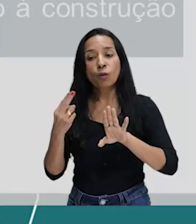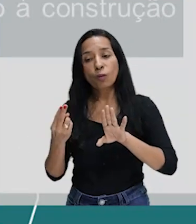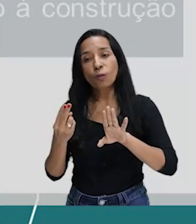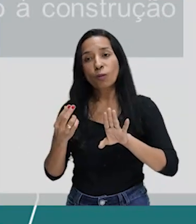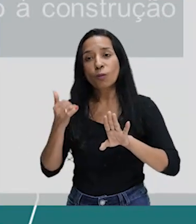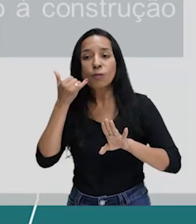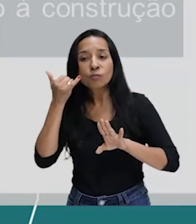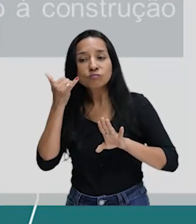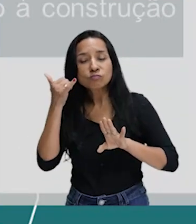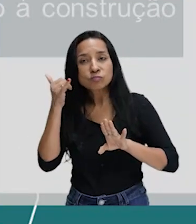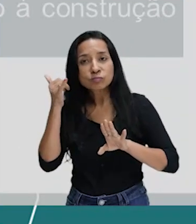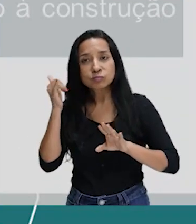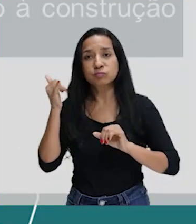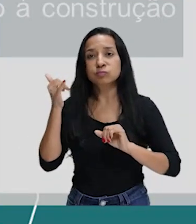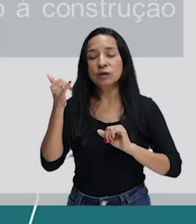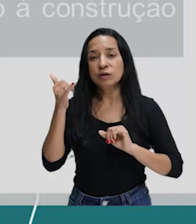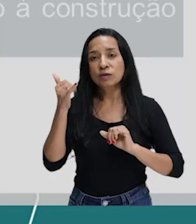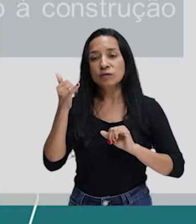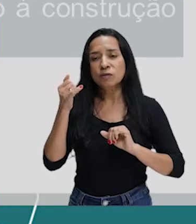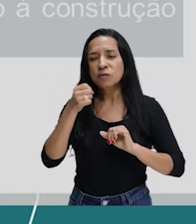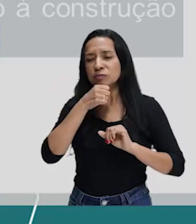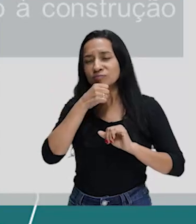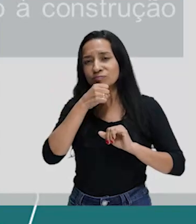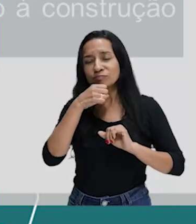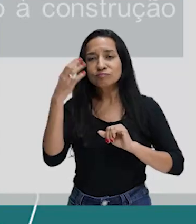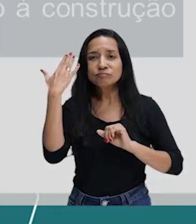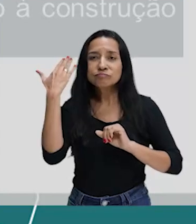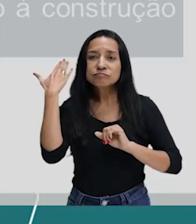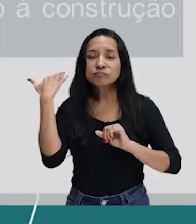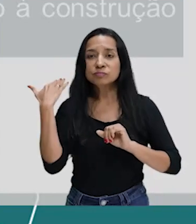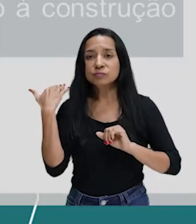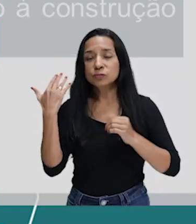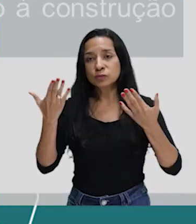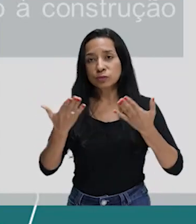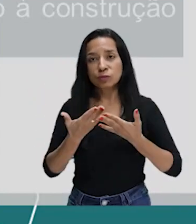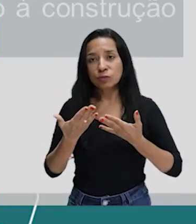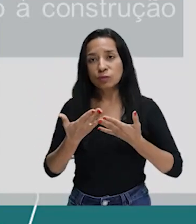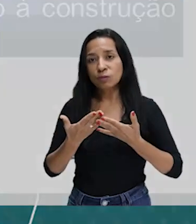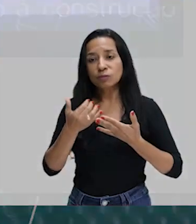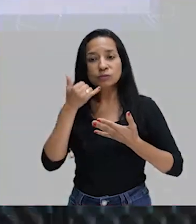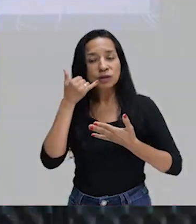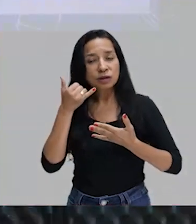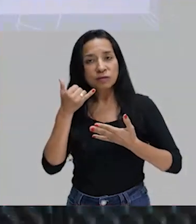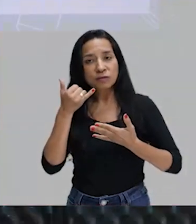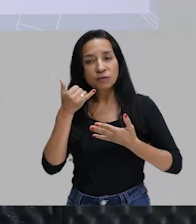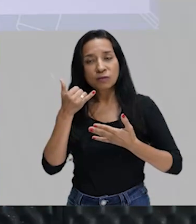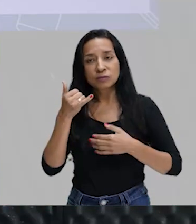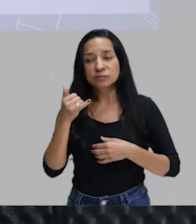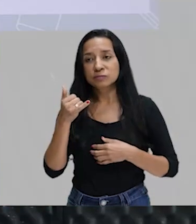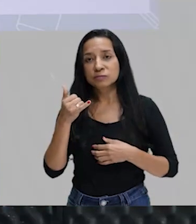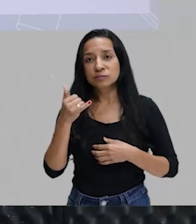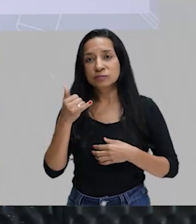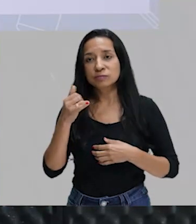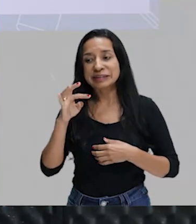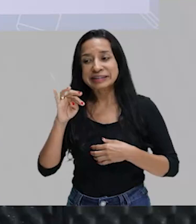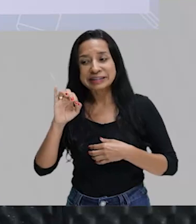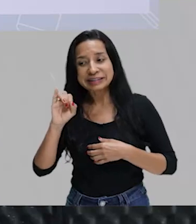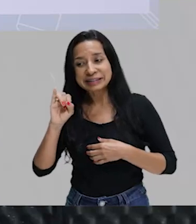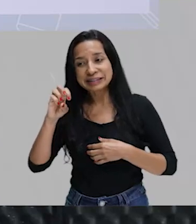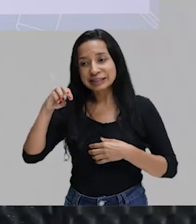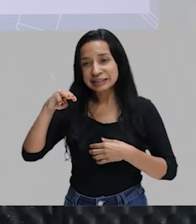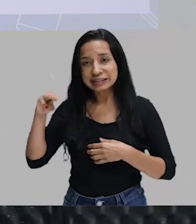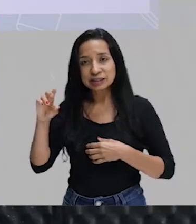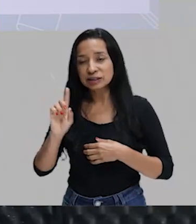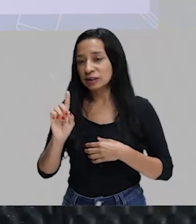Mas ainda se tem aí pelas gramáticas, o trim. Hoje em dia, não. Ah, mas o meu smartphone não toca trim. Ele toca uma